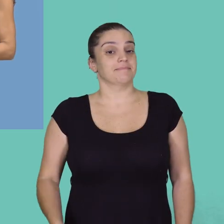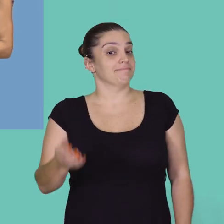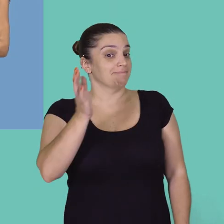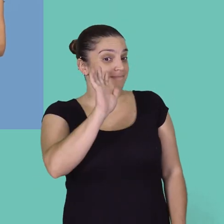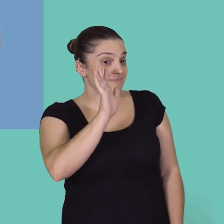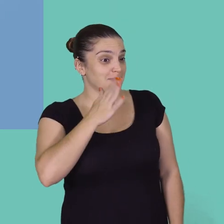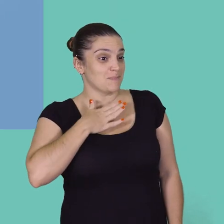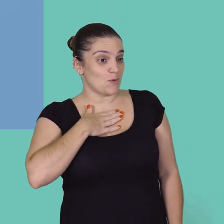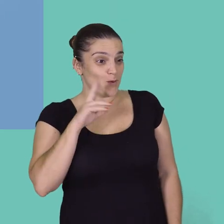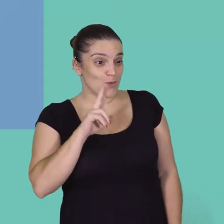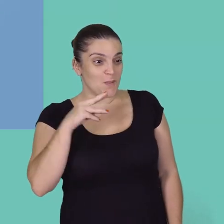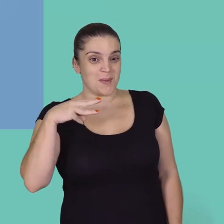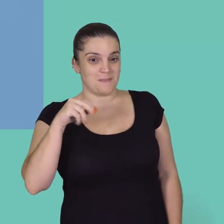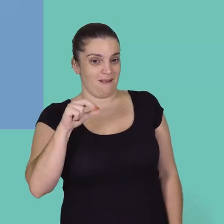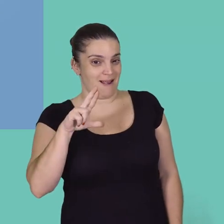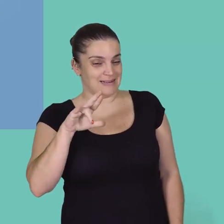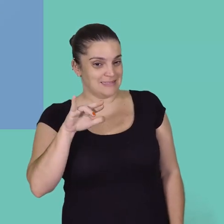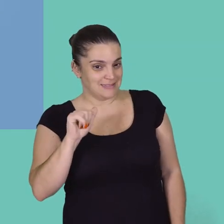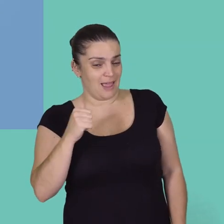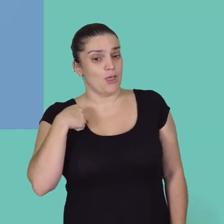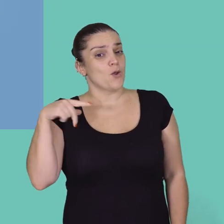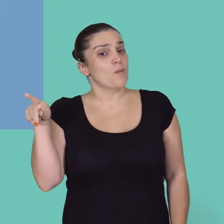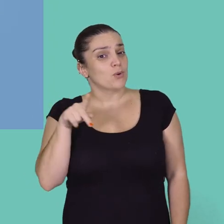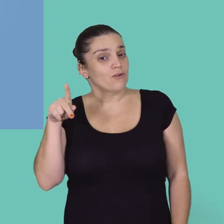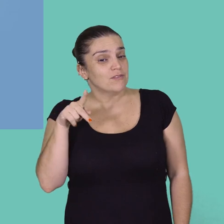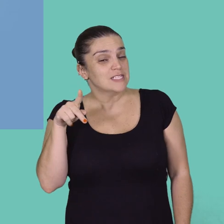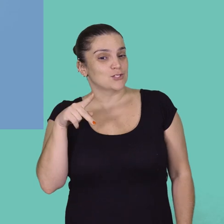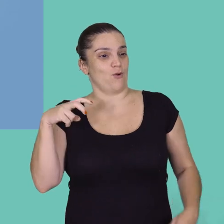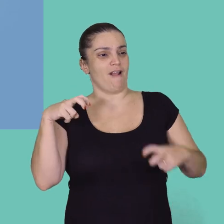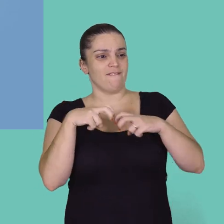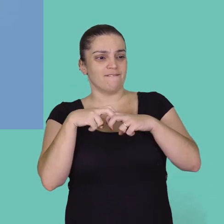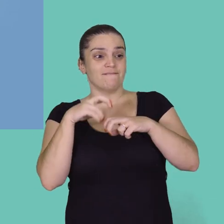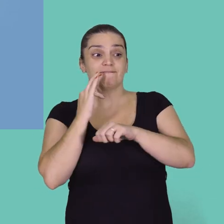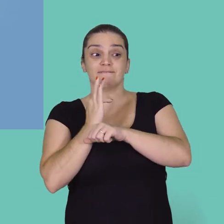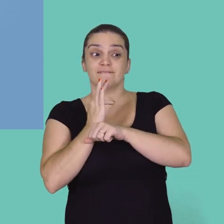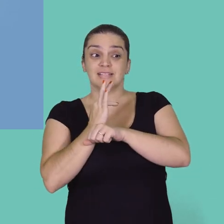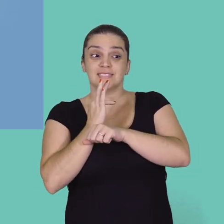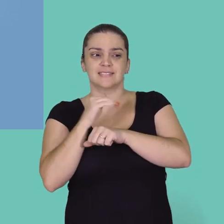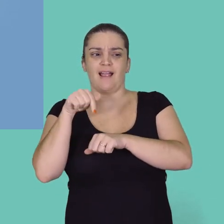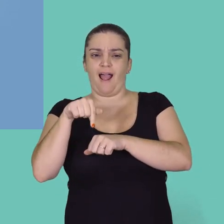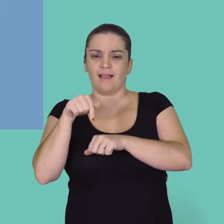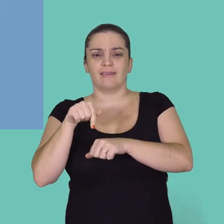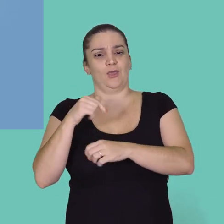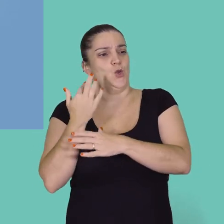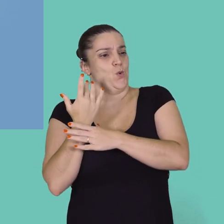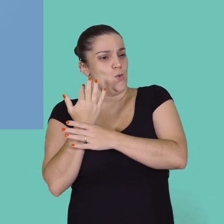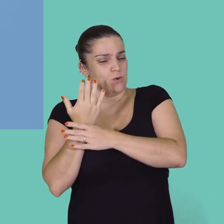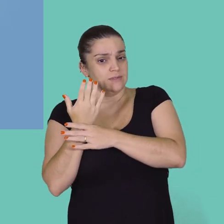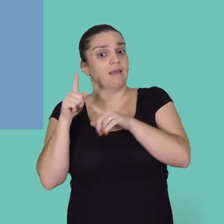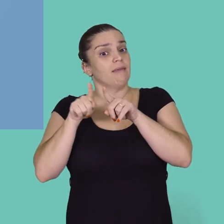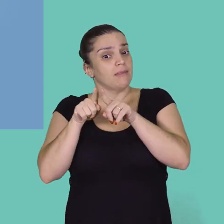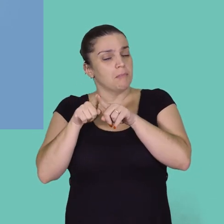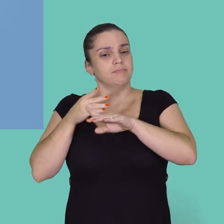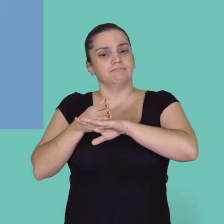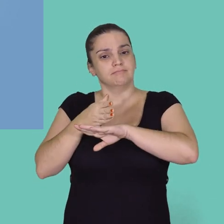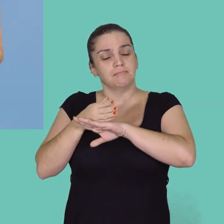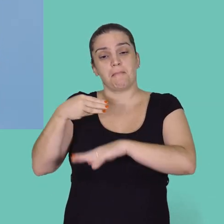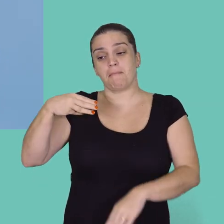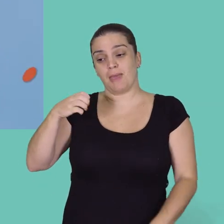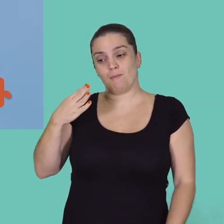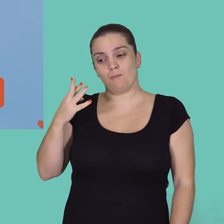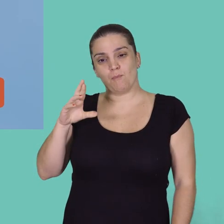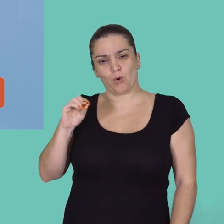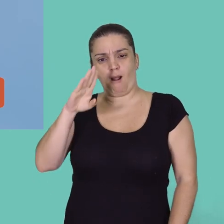Meu nome é Márcia Barbosa, eu sou professora do Instituto de Física da Universidade Federal do Rio Grande do Sul e membro da Academia Brasileira de